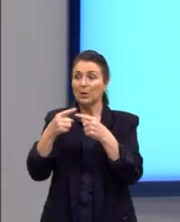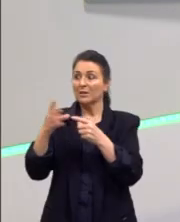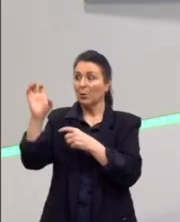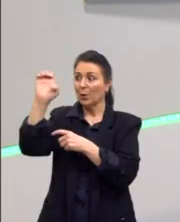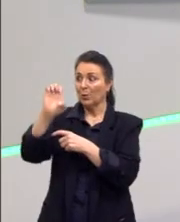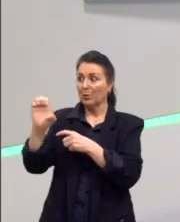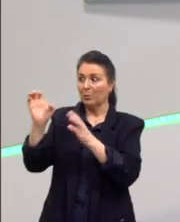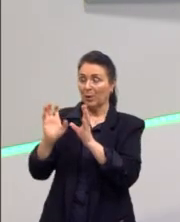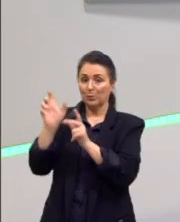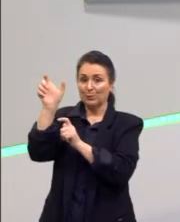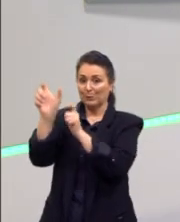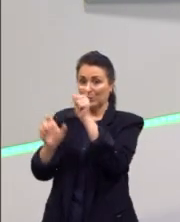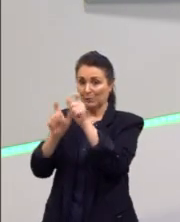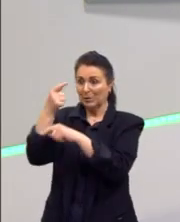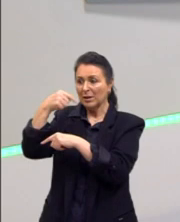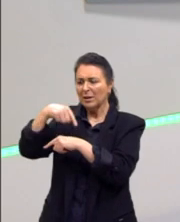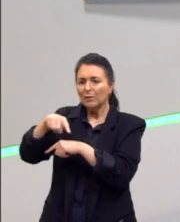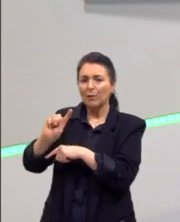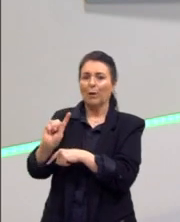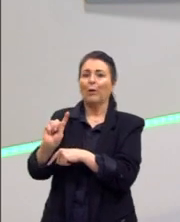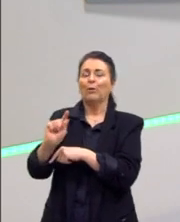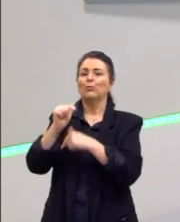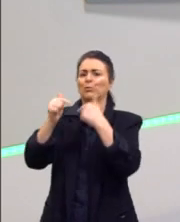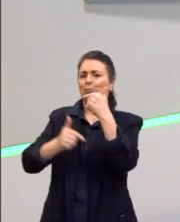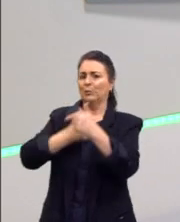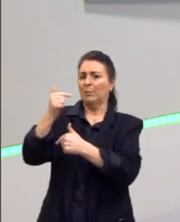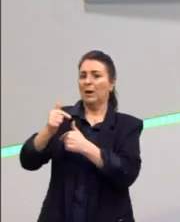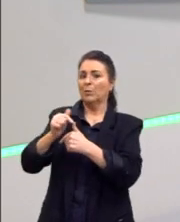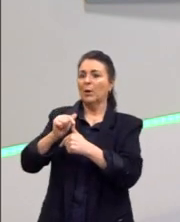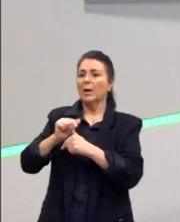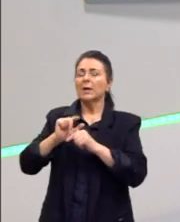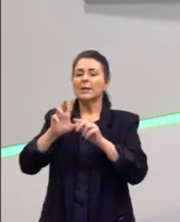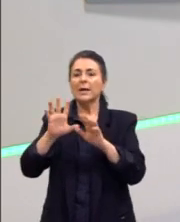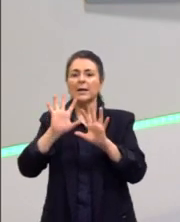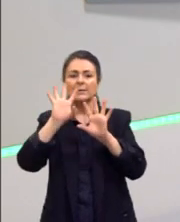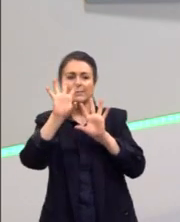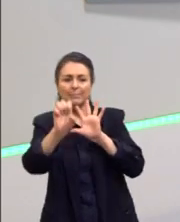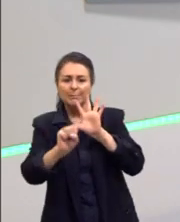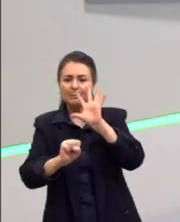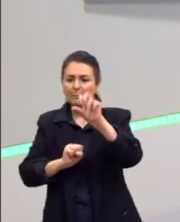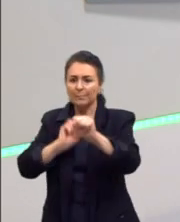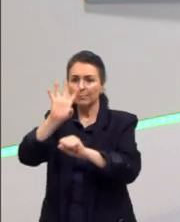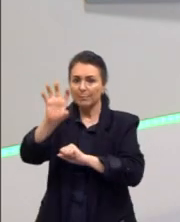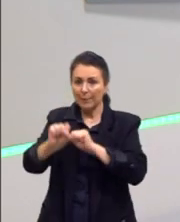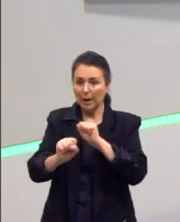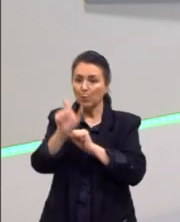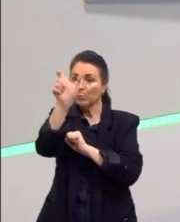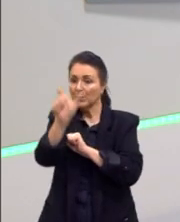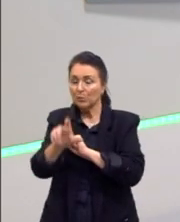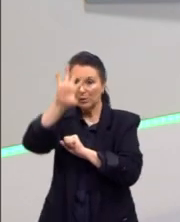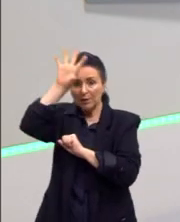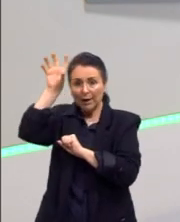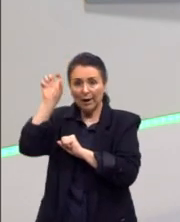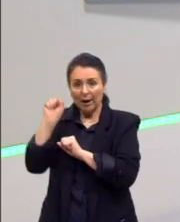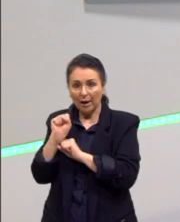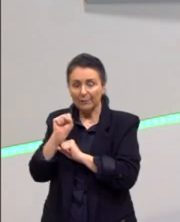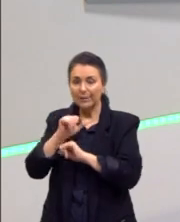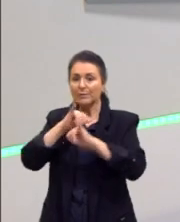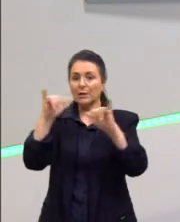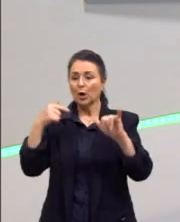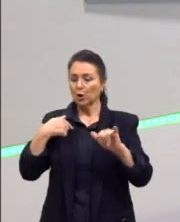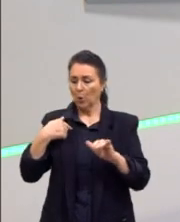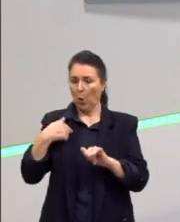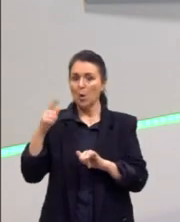numa missão e capturam africanos para dizer que eles são um elo perdido da humanidade. Só que o cientista